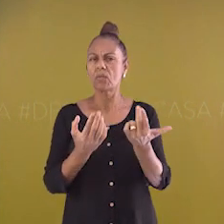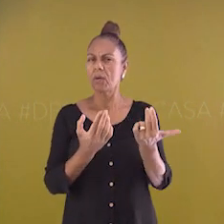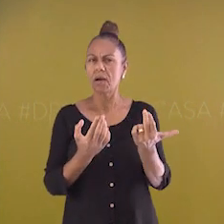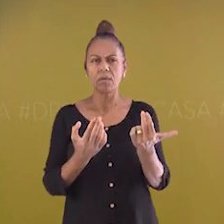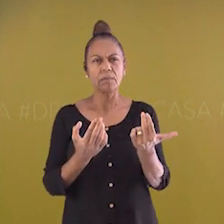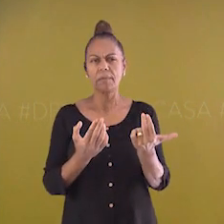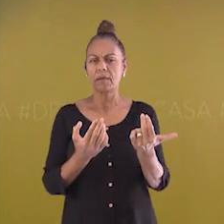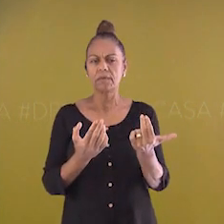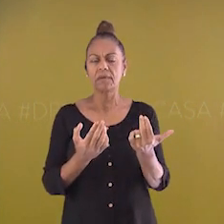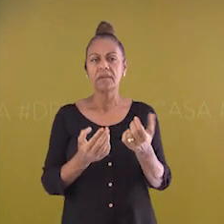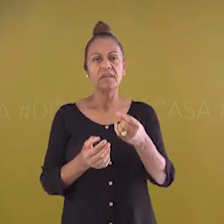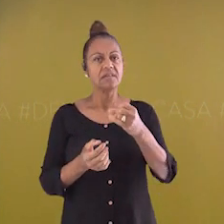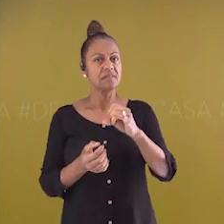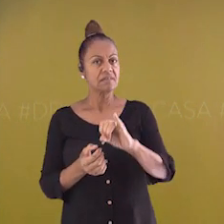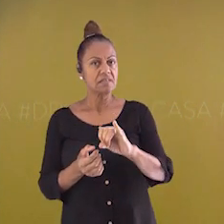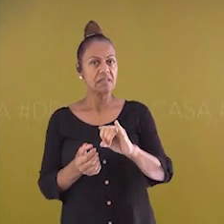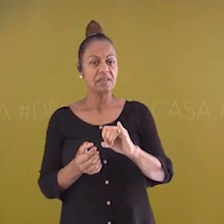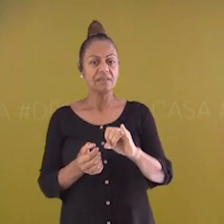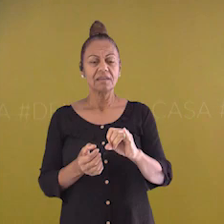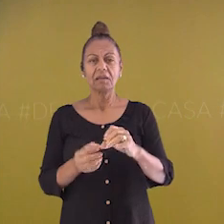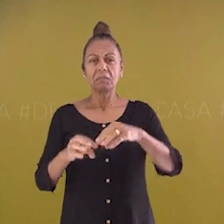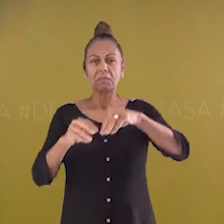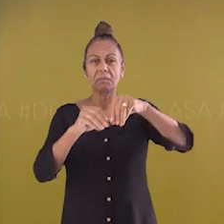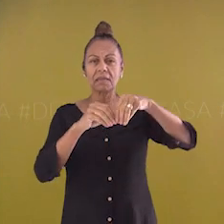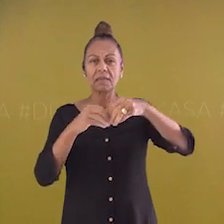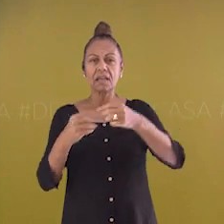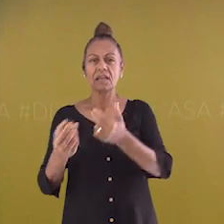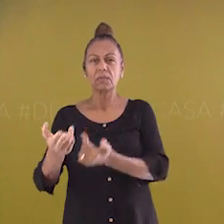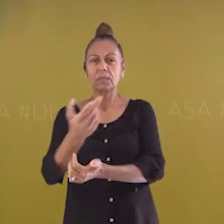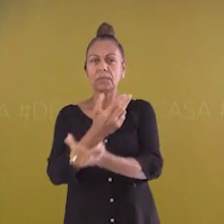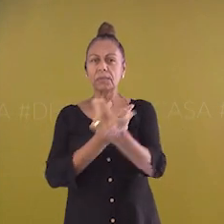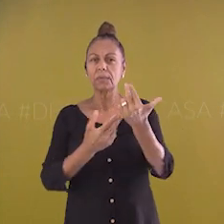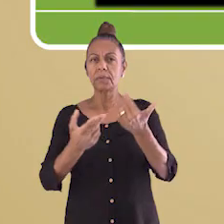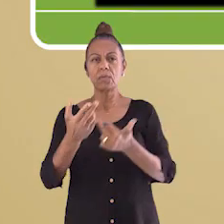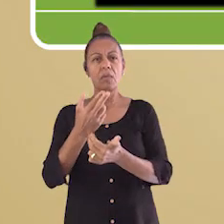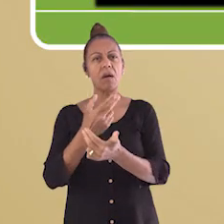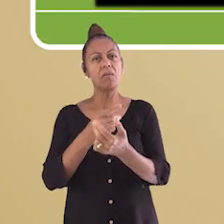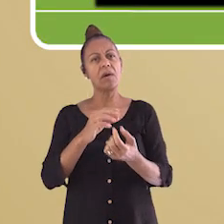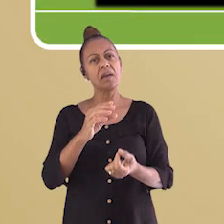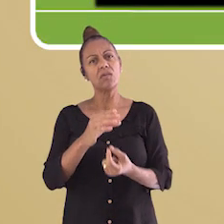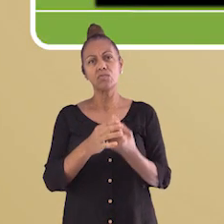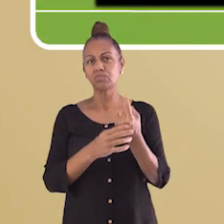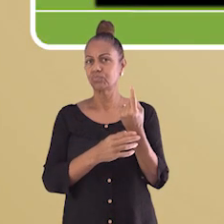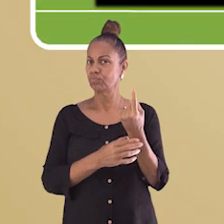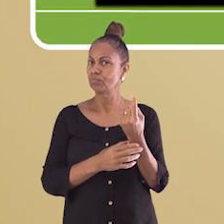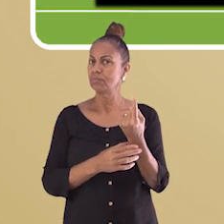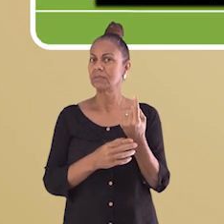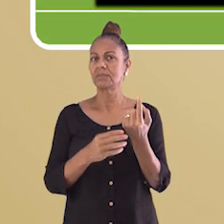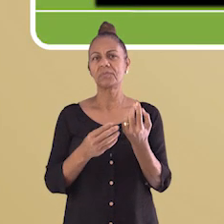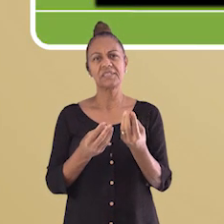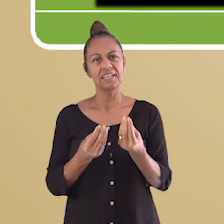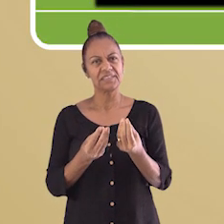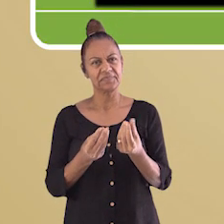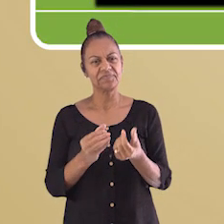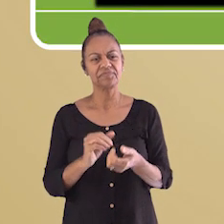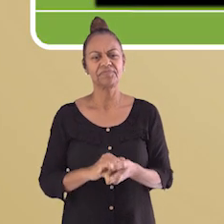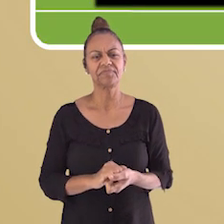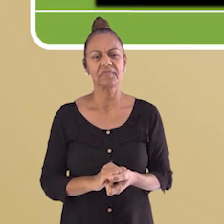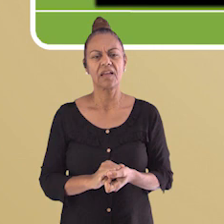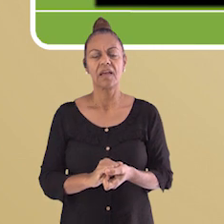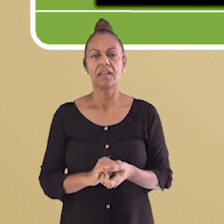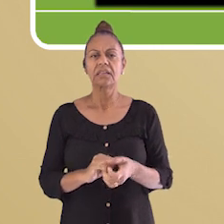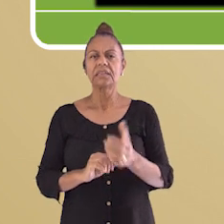todas elas forem iguais, trata-se de uma mesma substância. Dificilmente encontramos na natureza